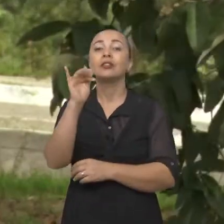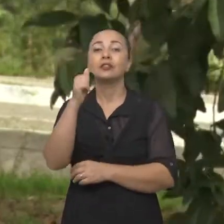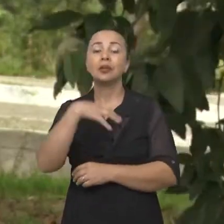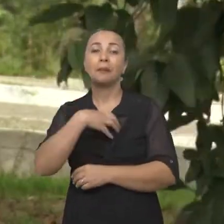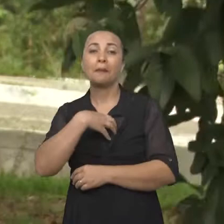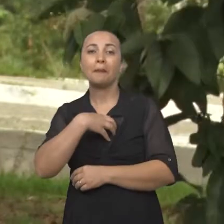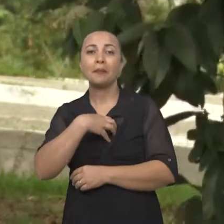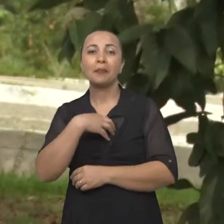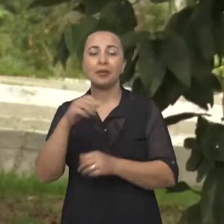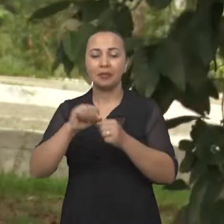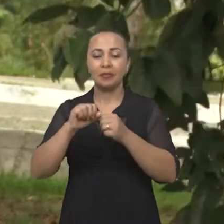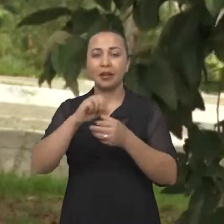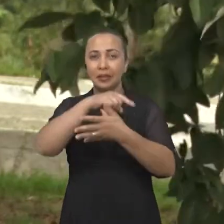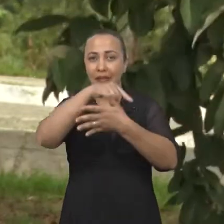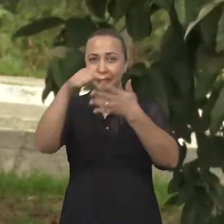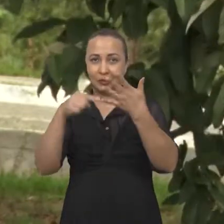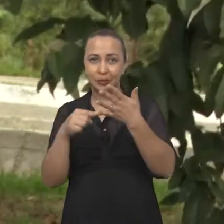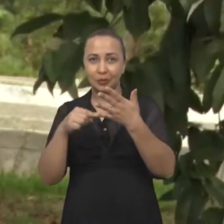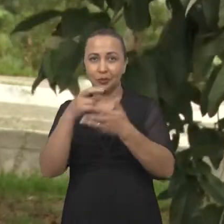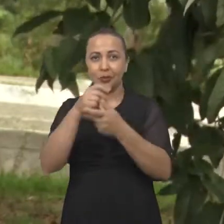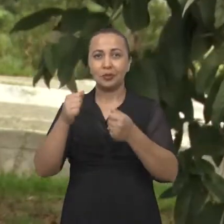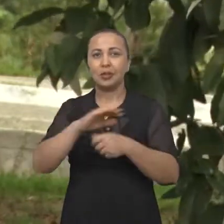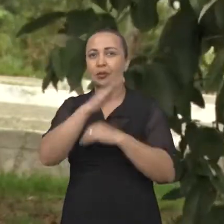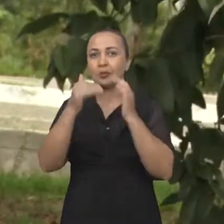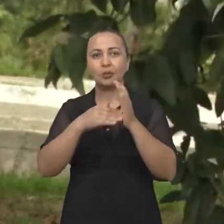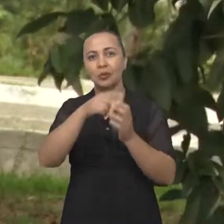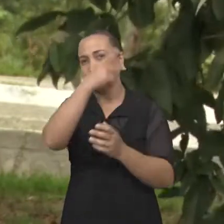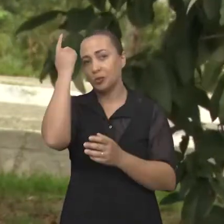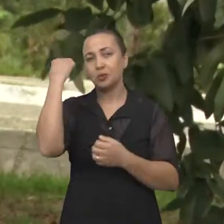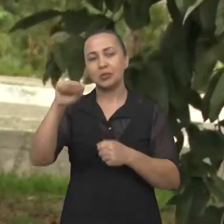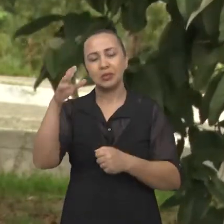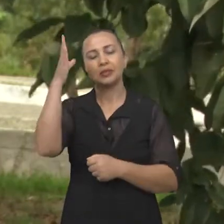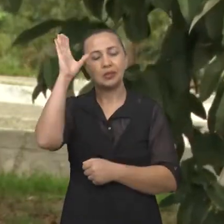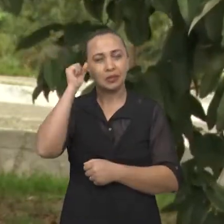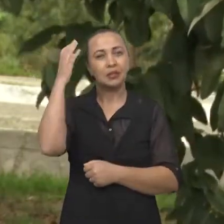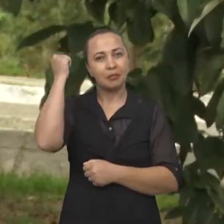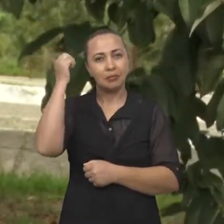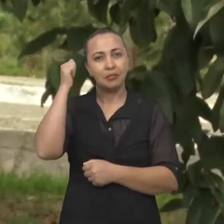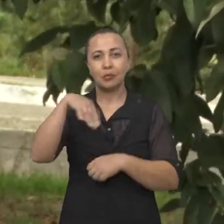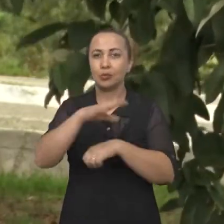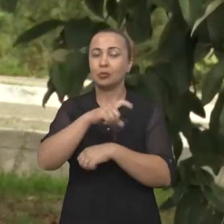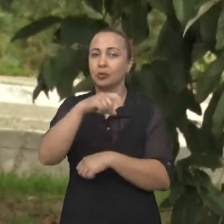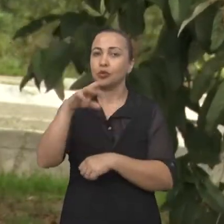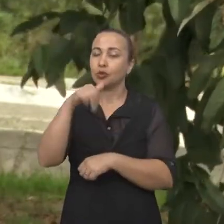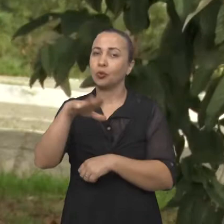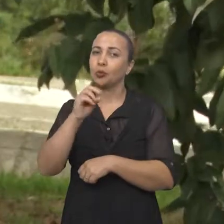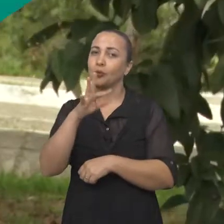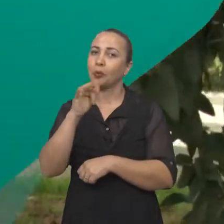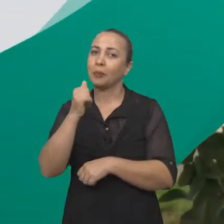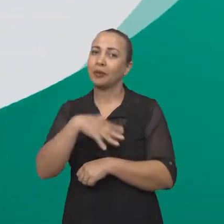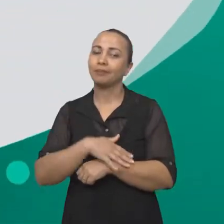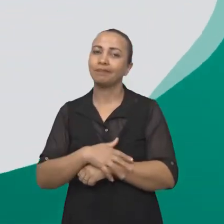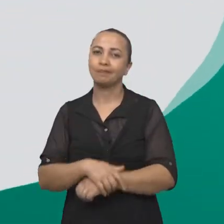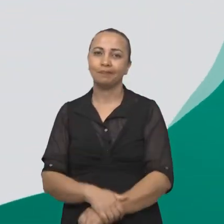Navarro, fala pra gente de cinco coisas que todo mundo precisa saber sobre a xenofobia.